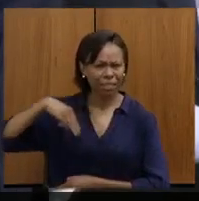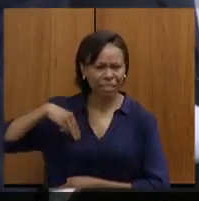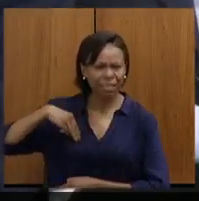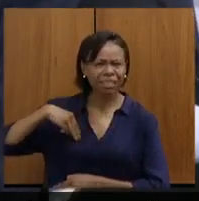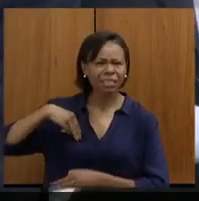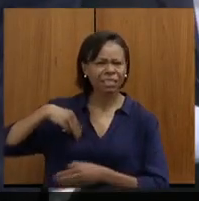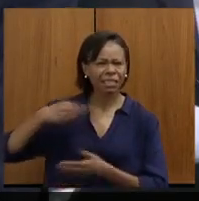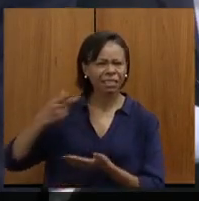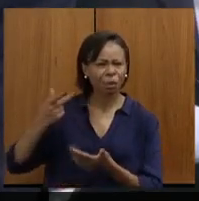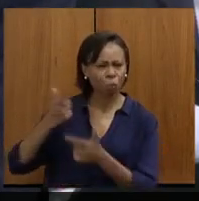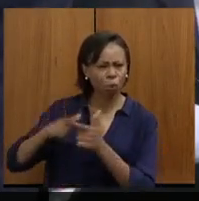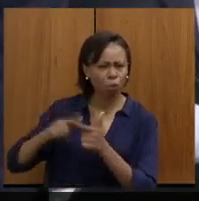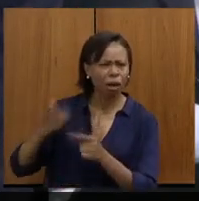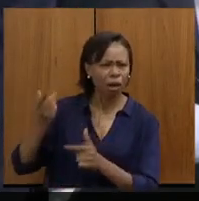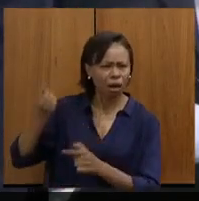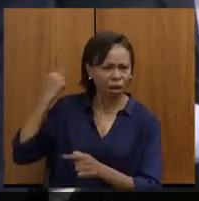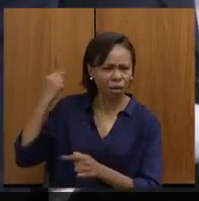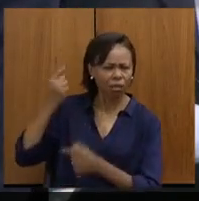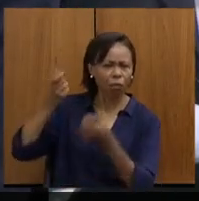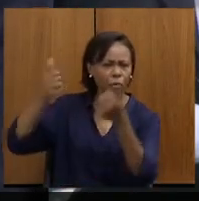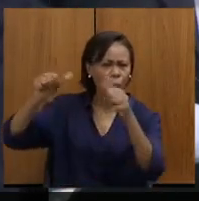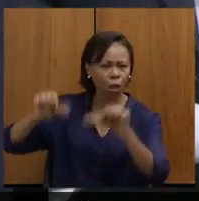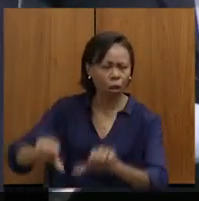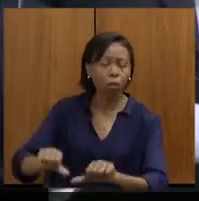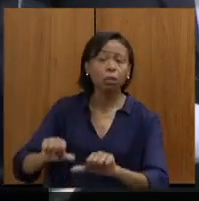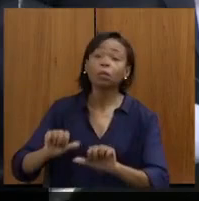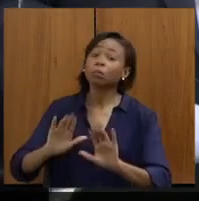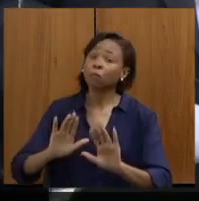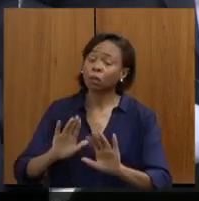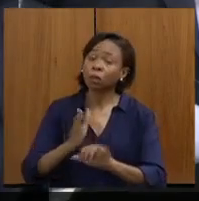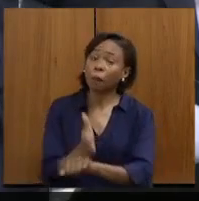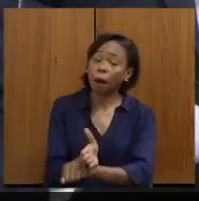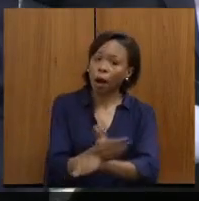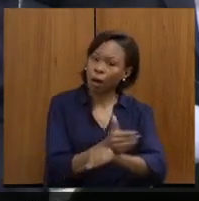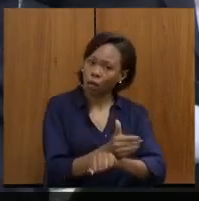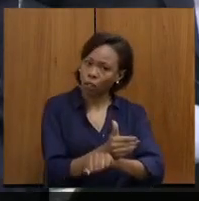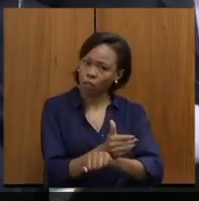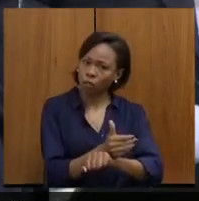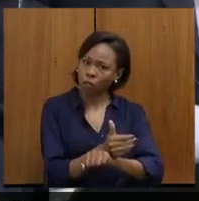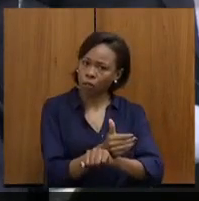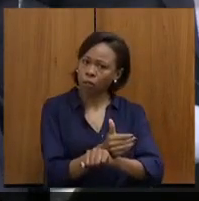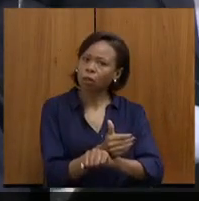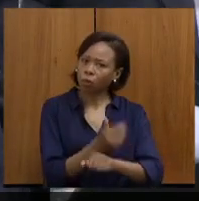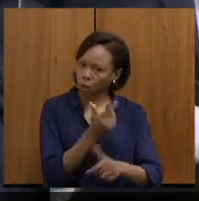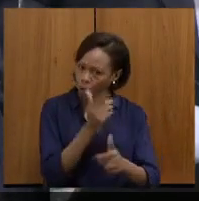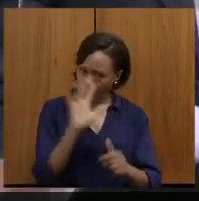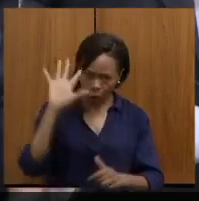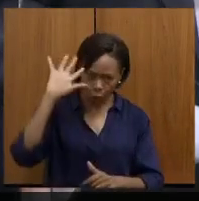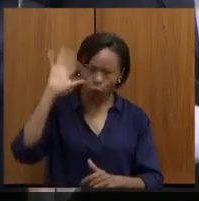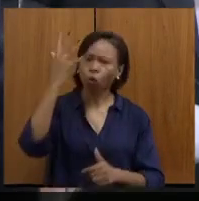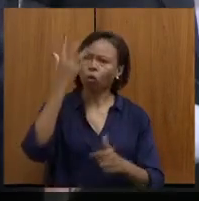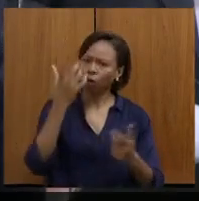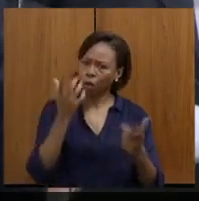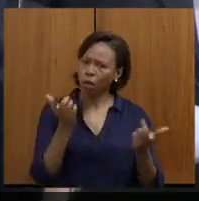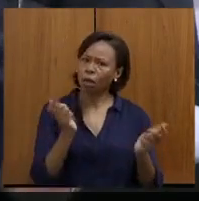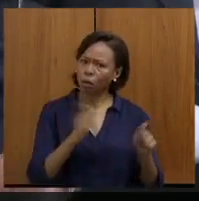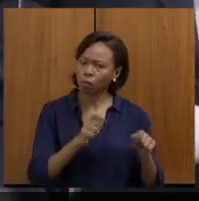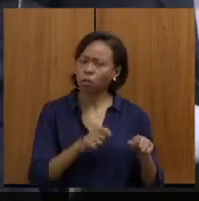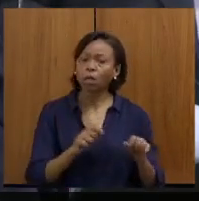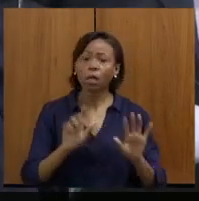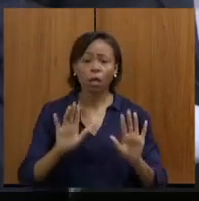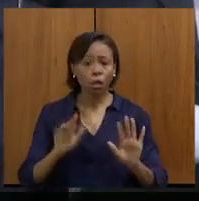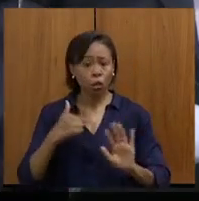muita coisa que nós podemos fazer antes. No caso, até, pessoalmente, eu falo aqui em nome do meu presidente de